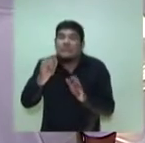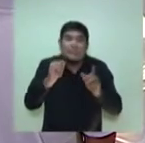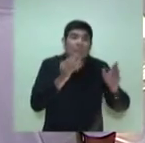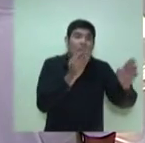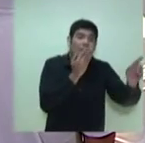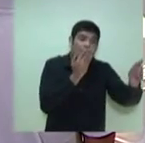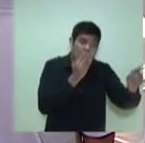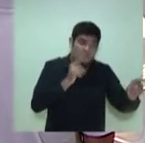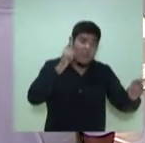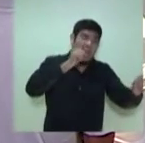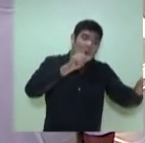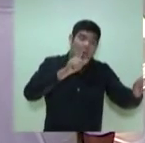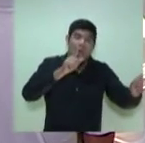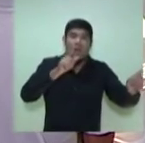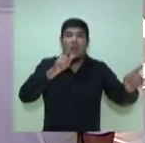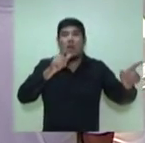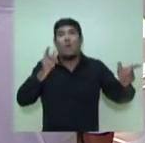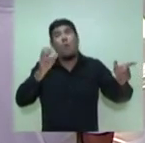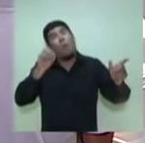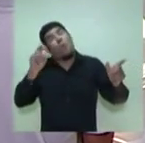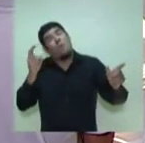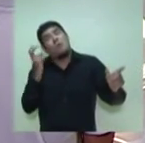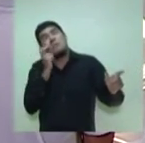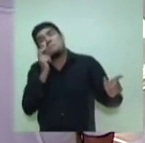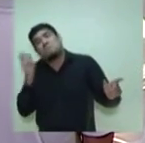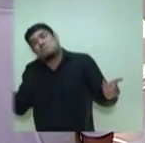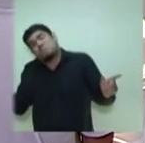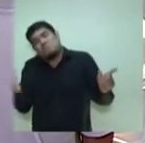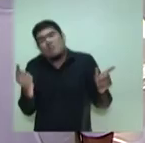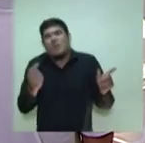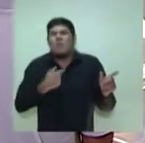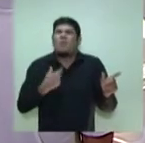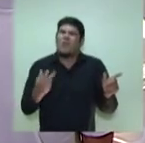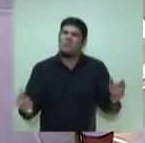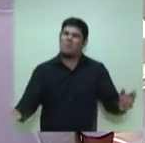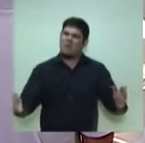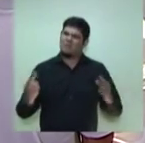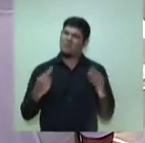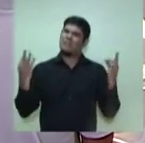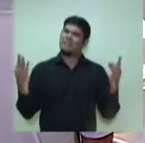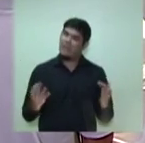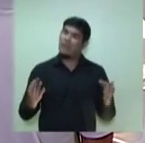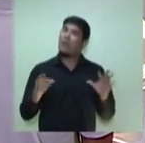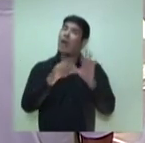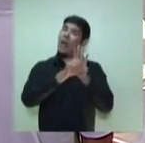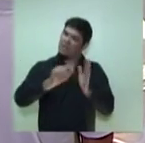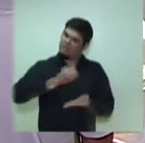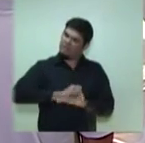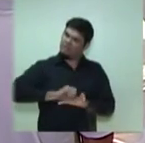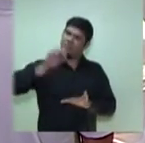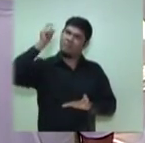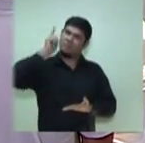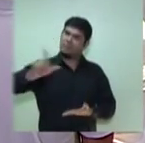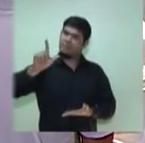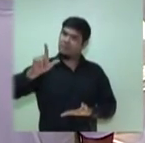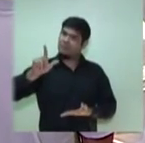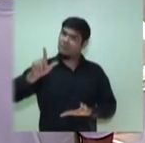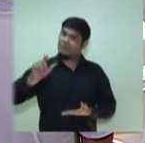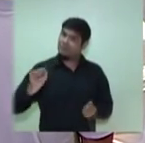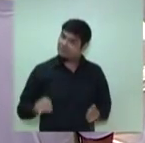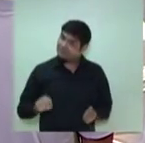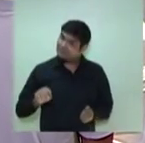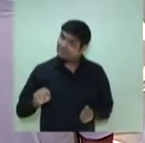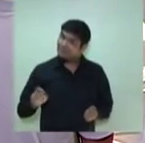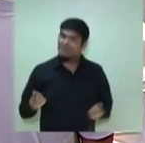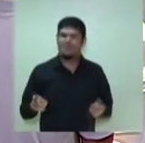eleito for, a gente precisa de uma resposta concreta. Essa lei vai ser assinada? E a parte,